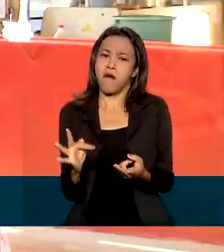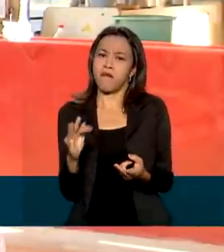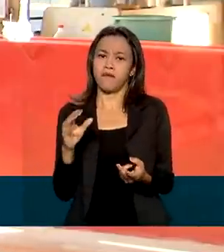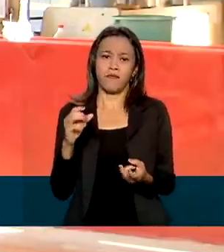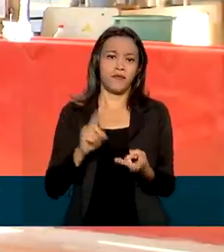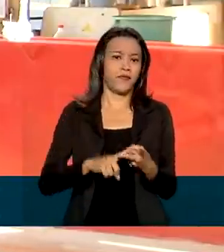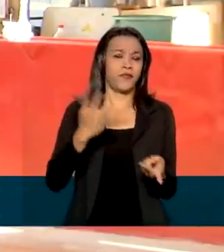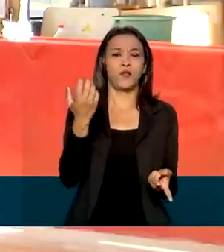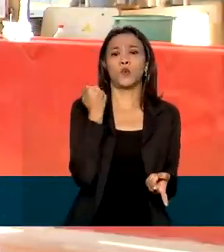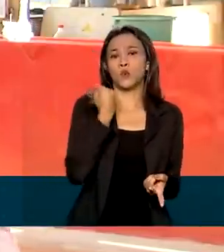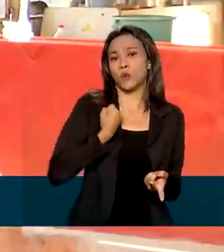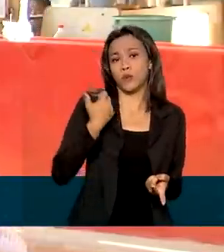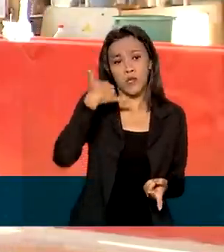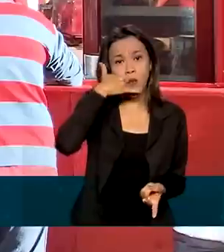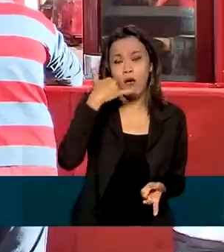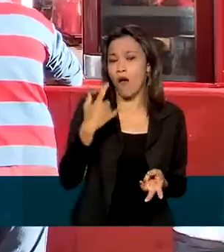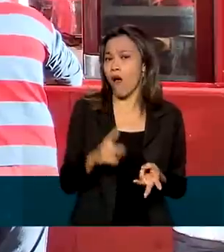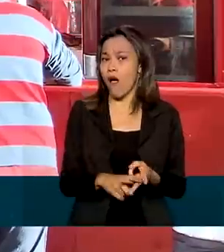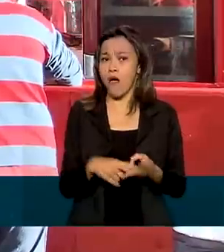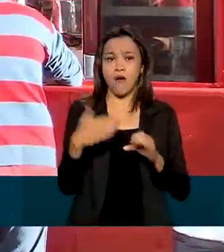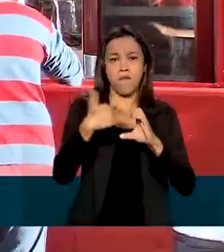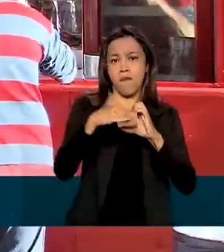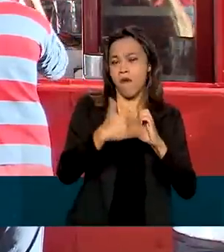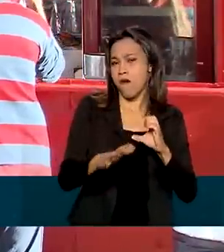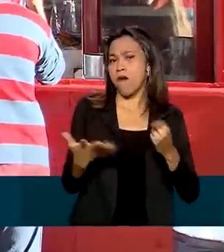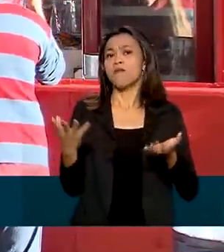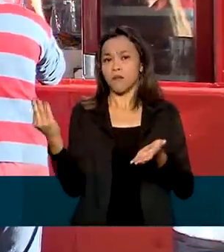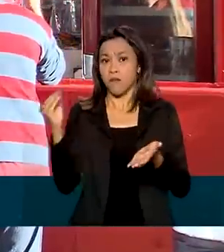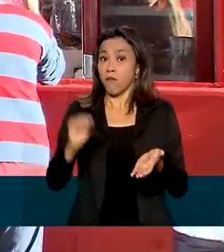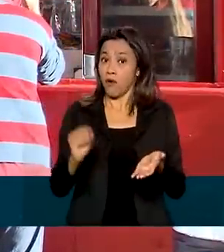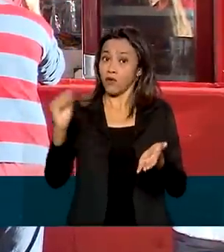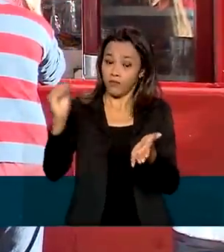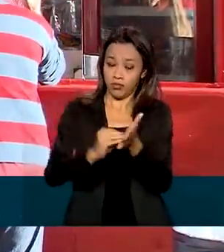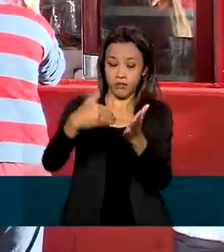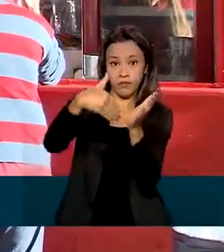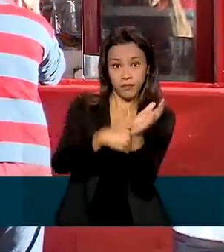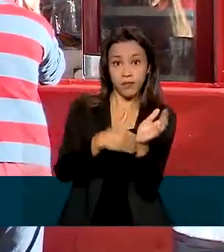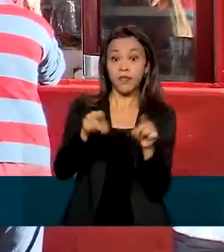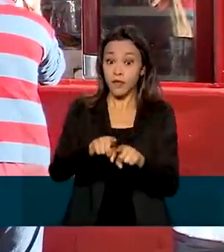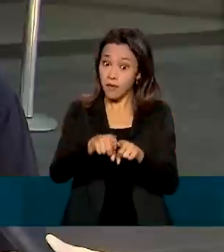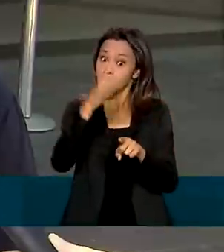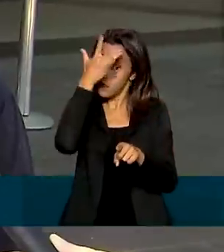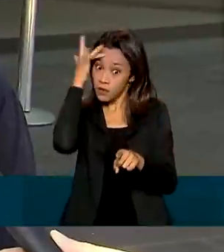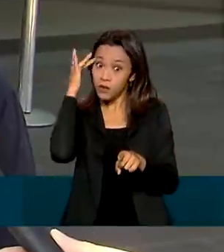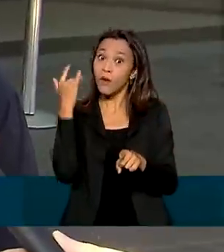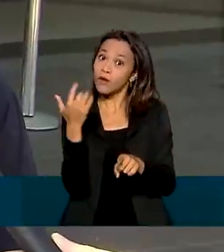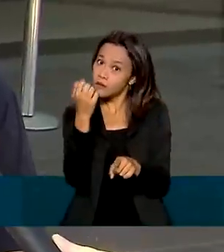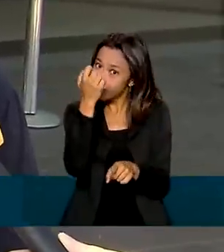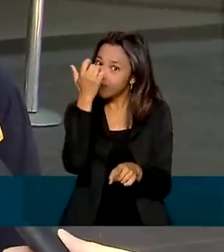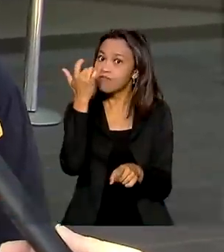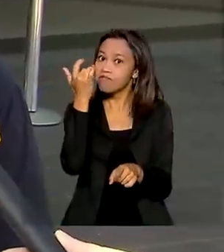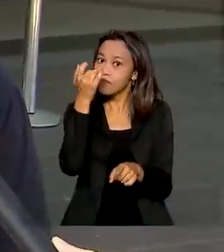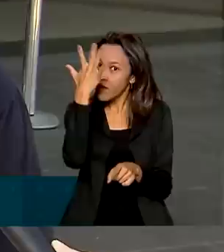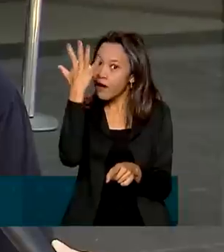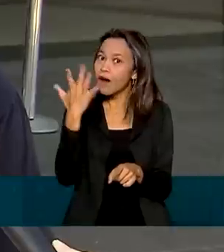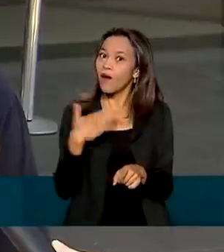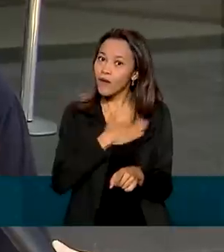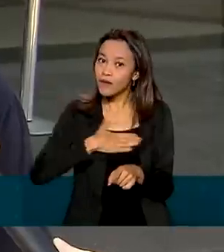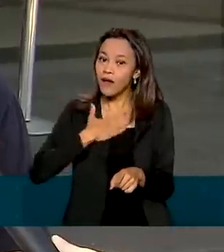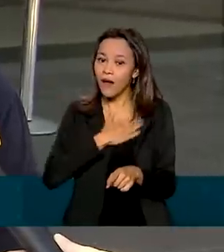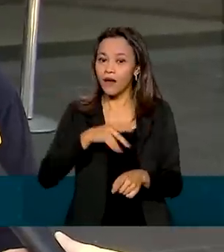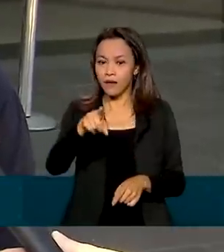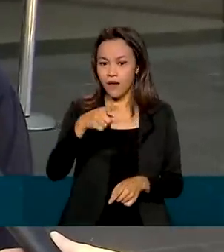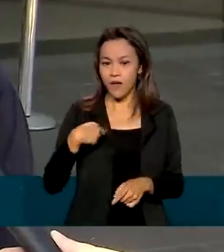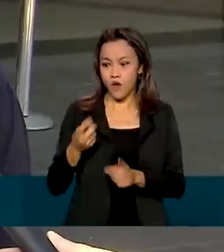celular ou um número aleatório. E os pequenos comerciantes também adotaram a ideia. Eu faço a venda, ele efetua o